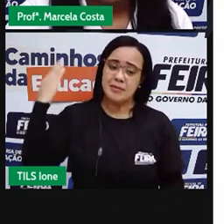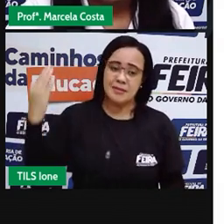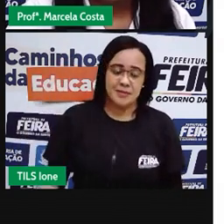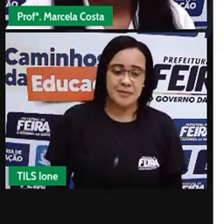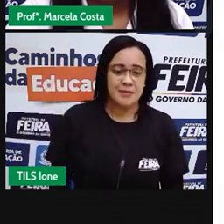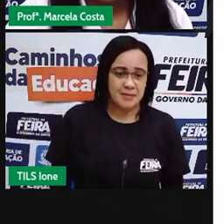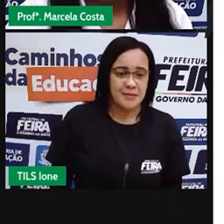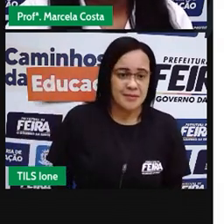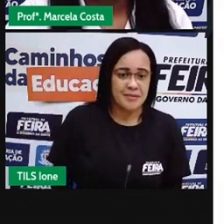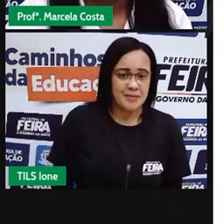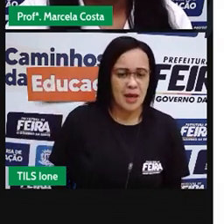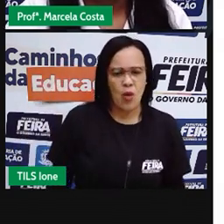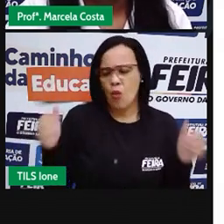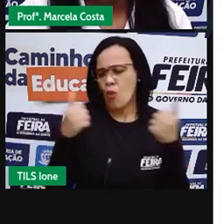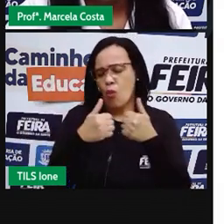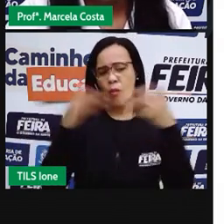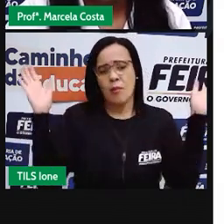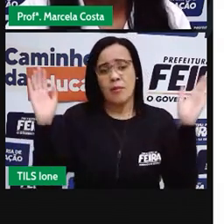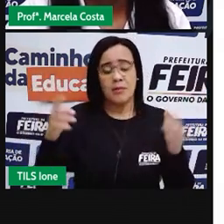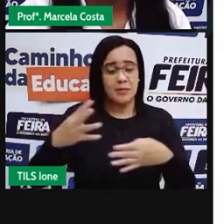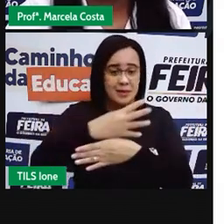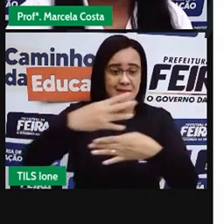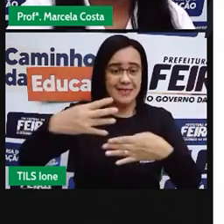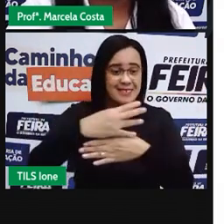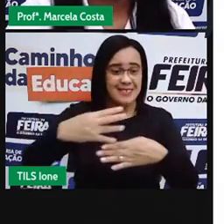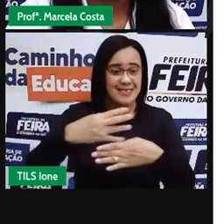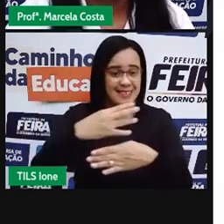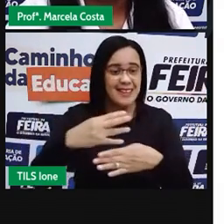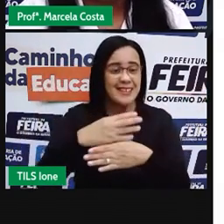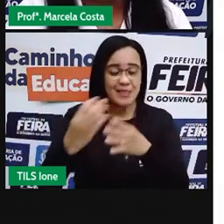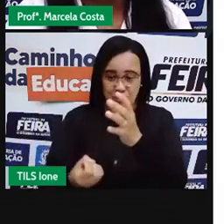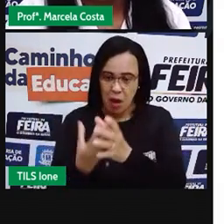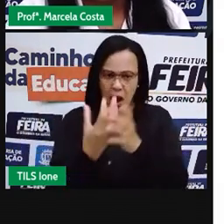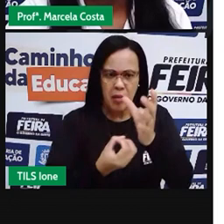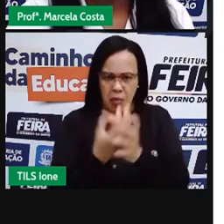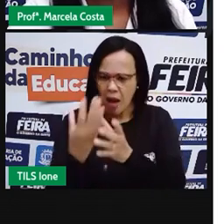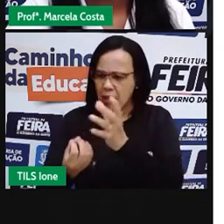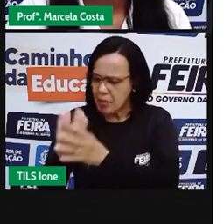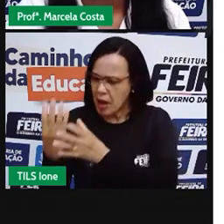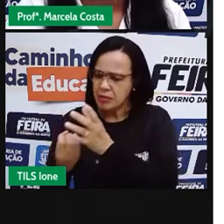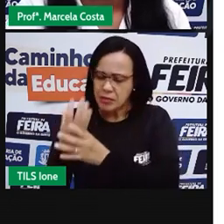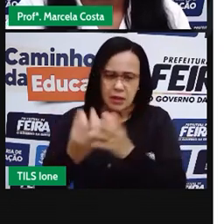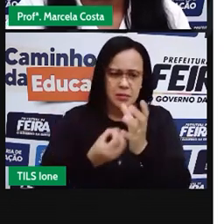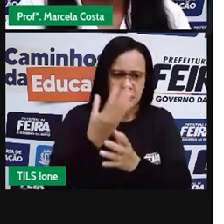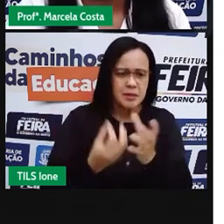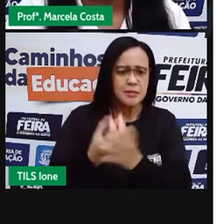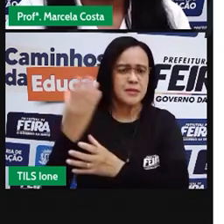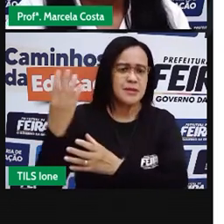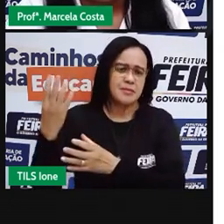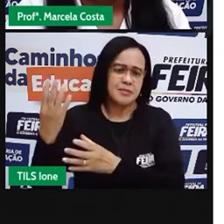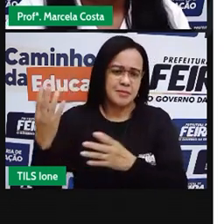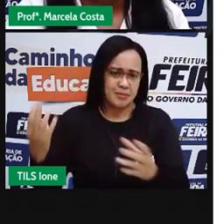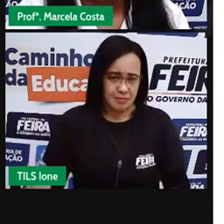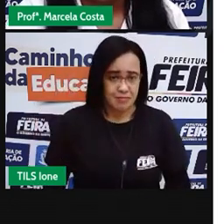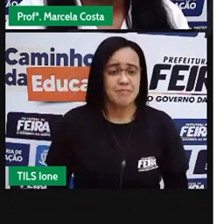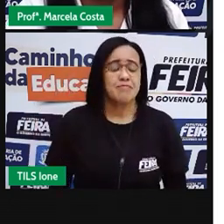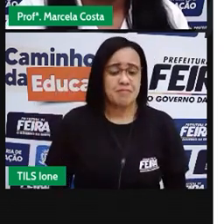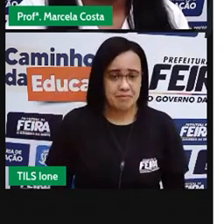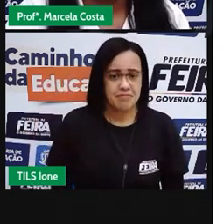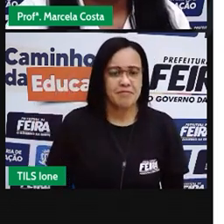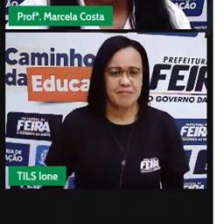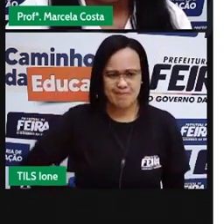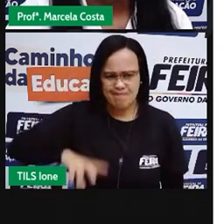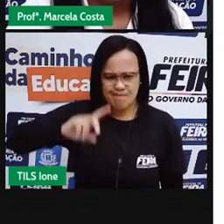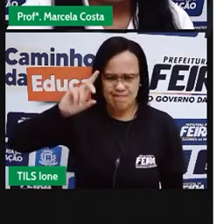isso, quando a cidade tinha ainda pouco tempo de fundada. A gente já